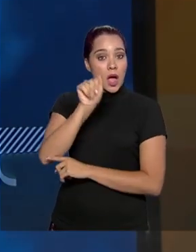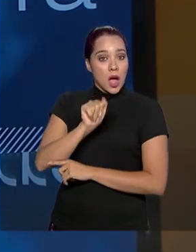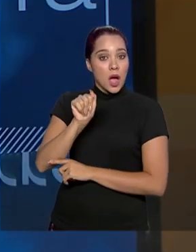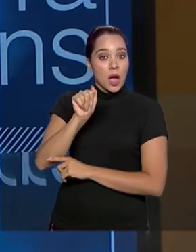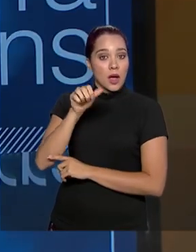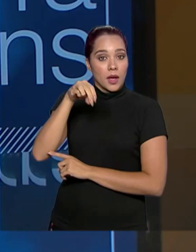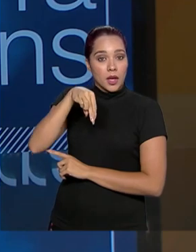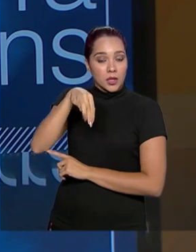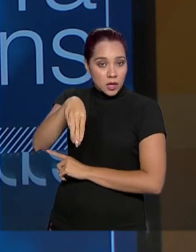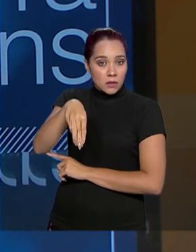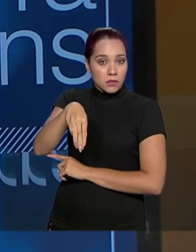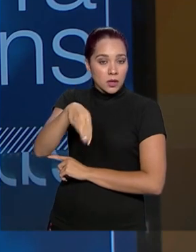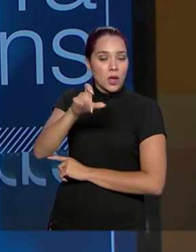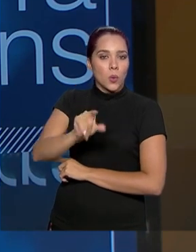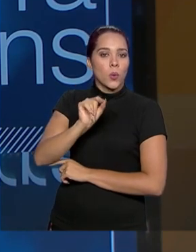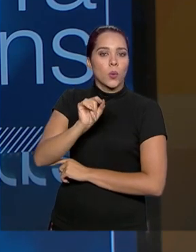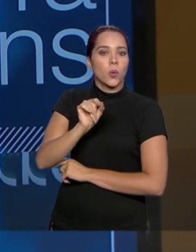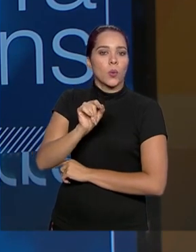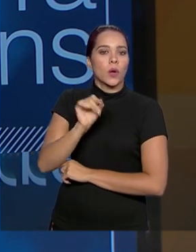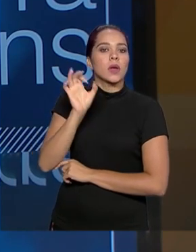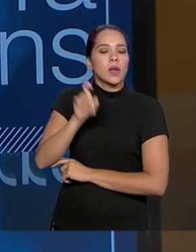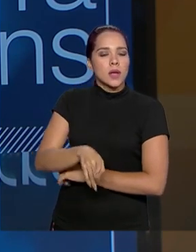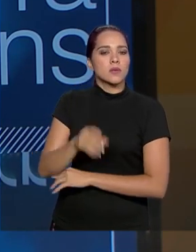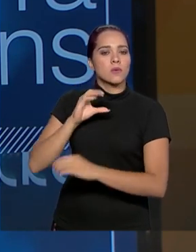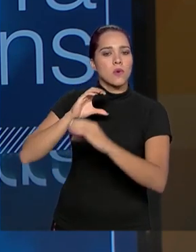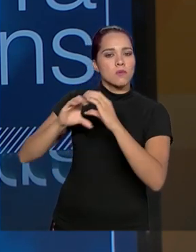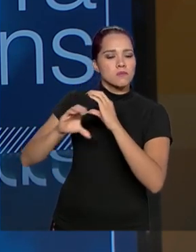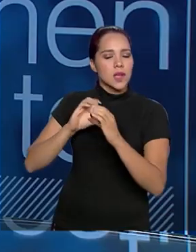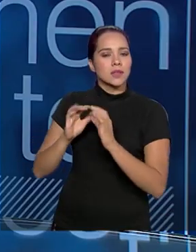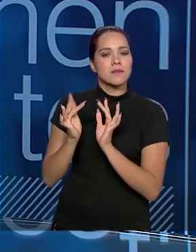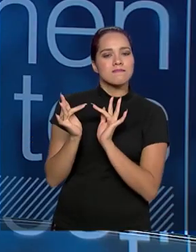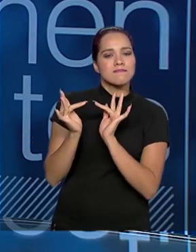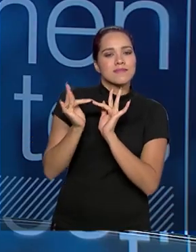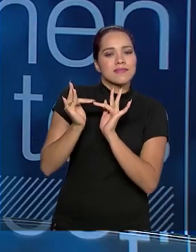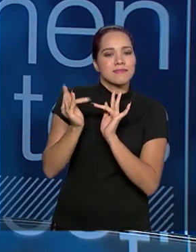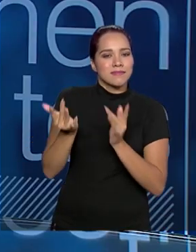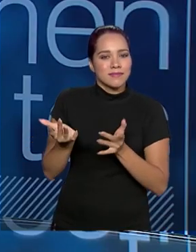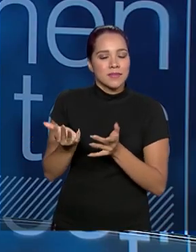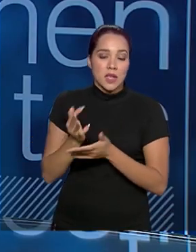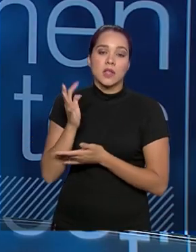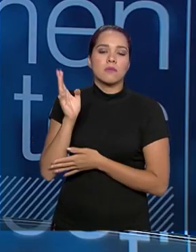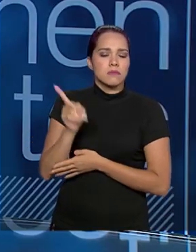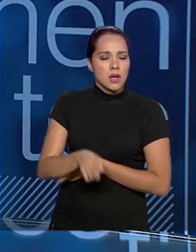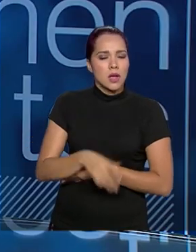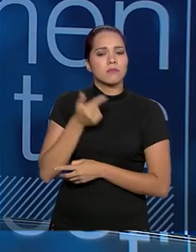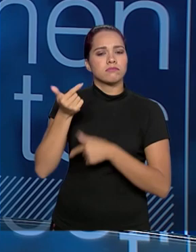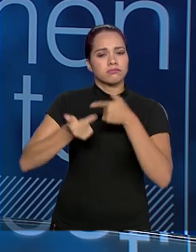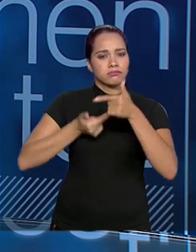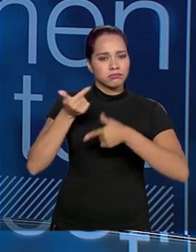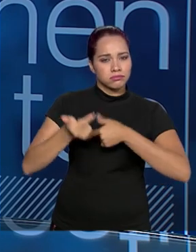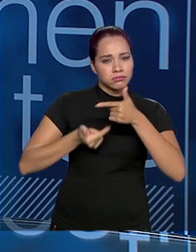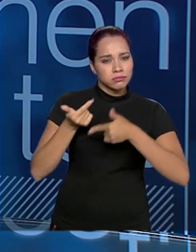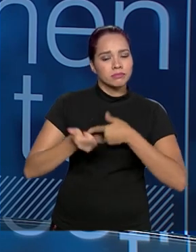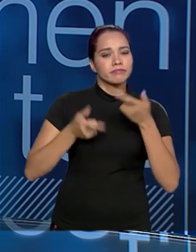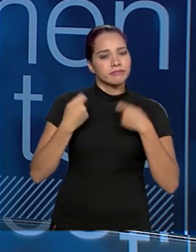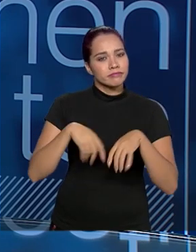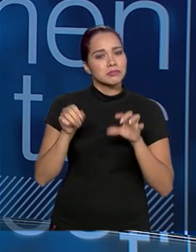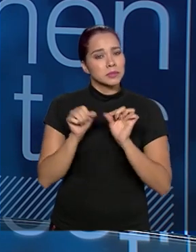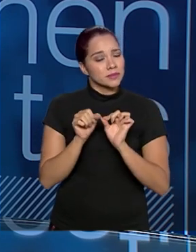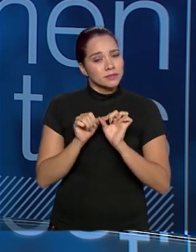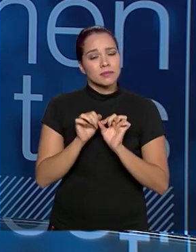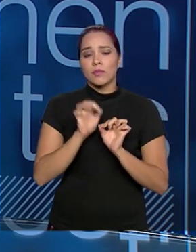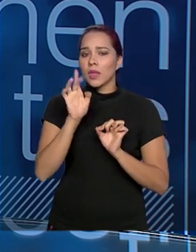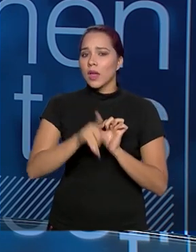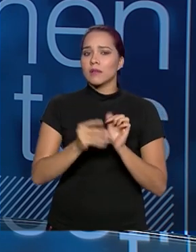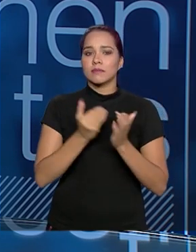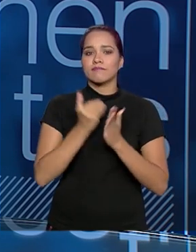Mineração, é tornar essa comunicação mais próxima. Com certeza. É uma das grandes tarefas que era, eu diria, uma das